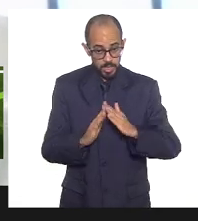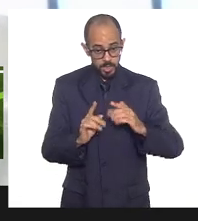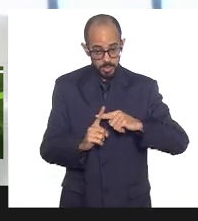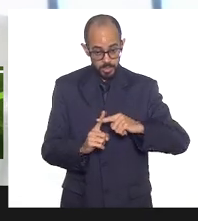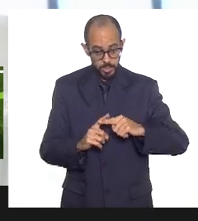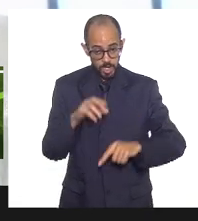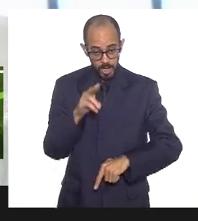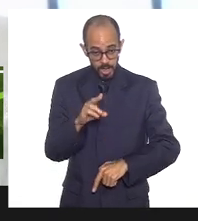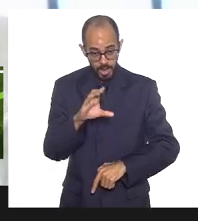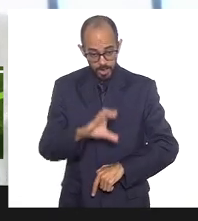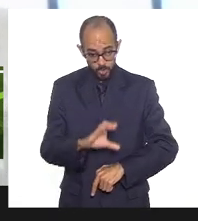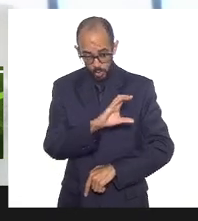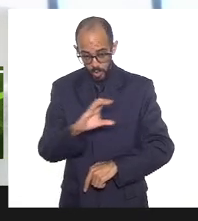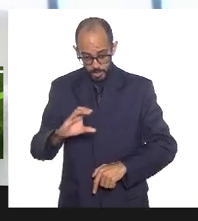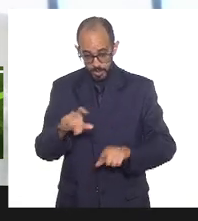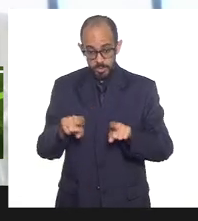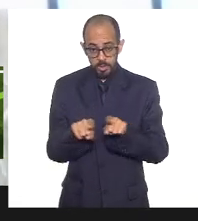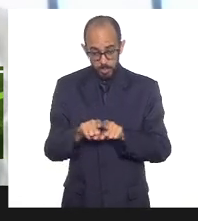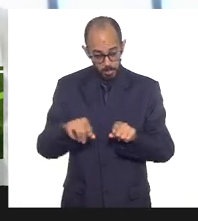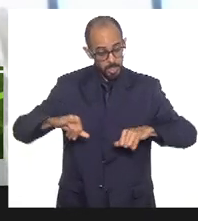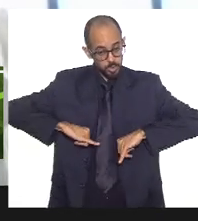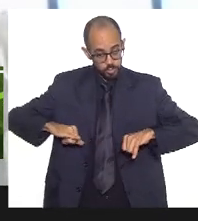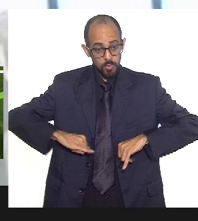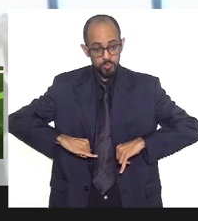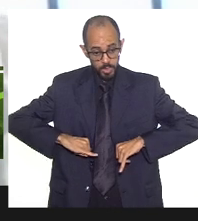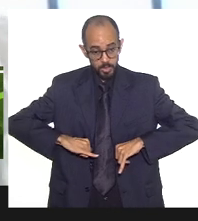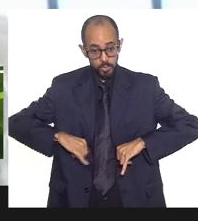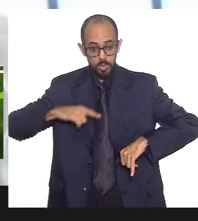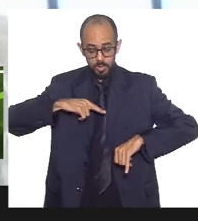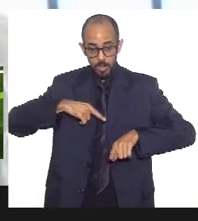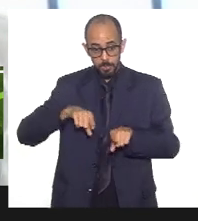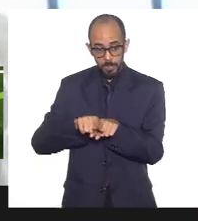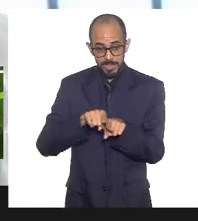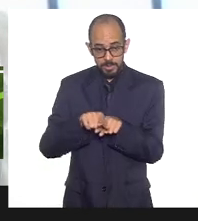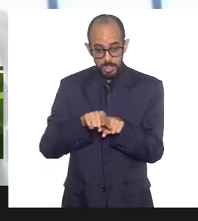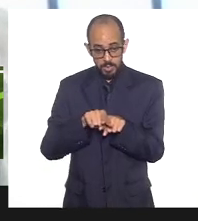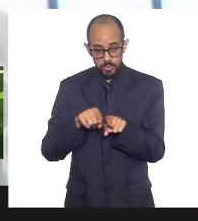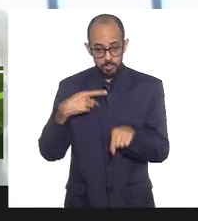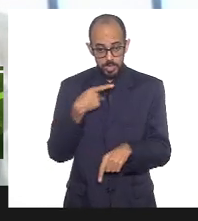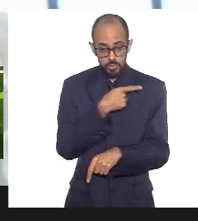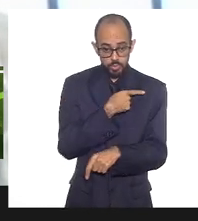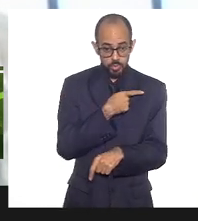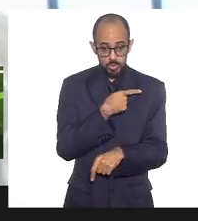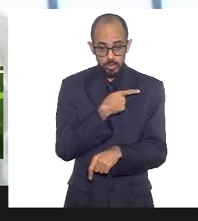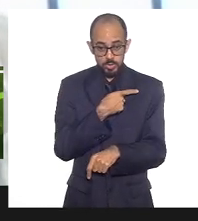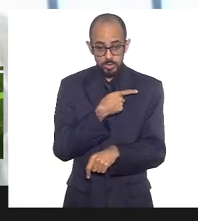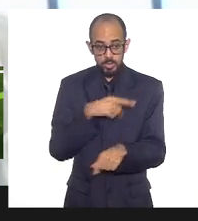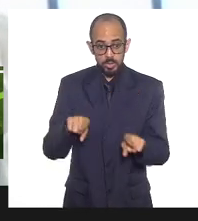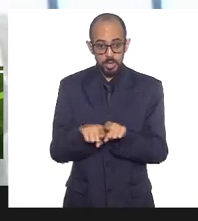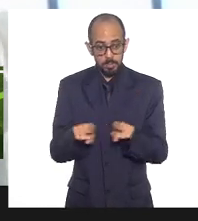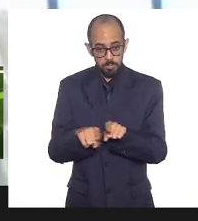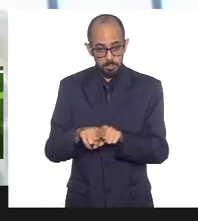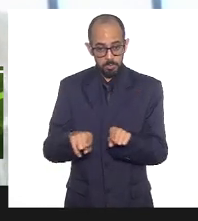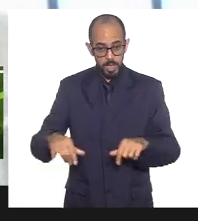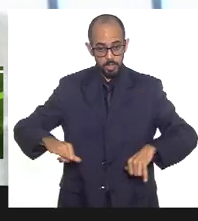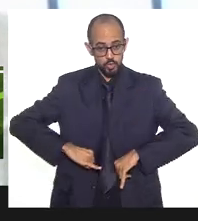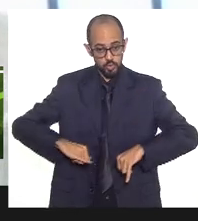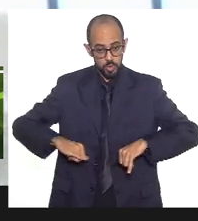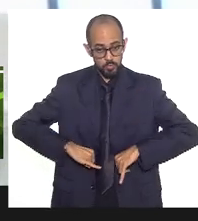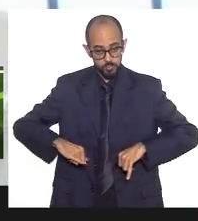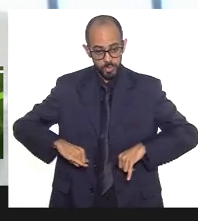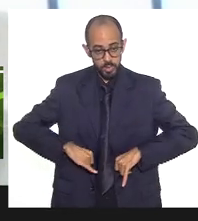parceiros, padres, eu tenho parceiros, pastores, também estão sendo vítima, porque não